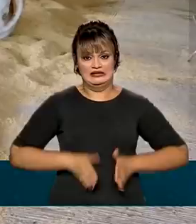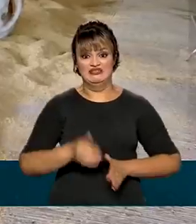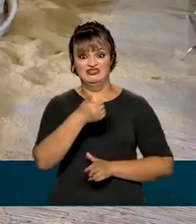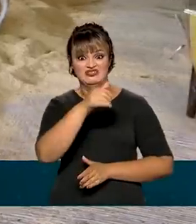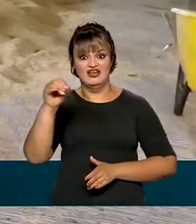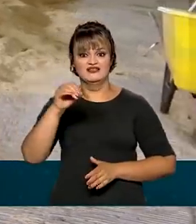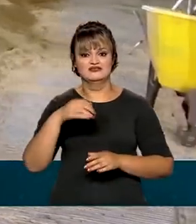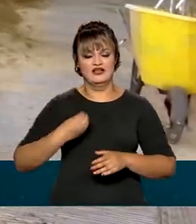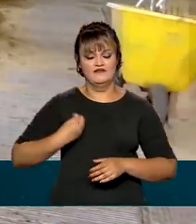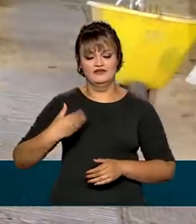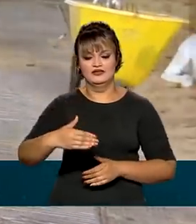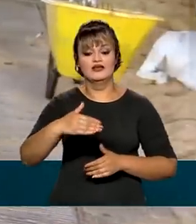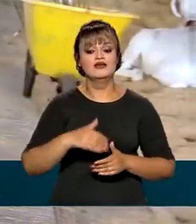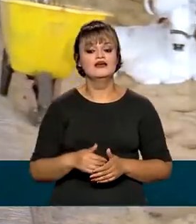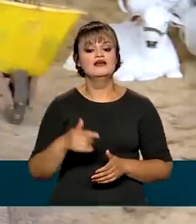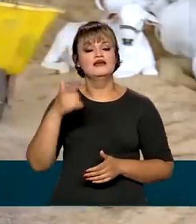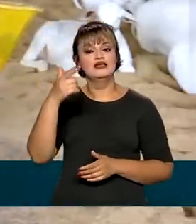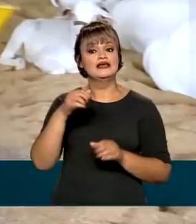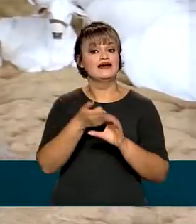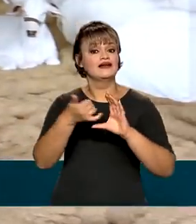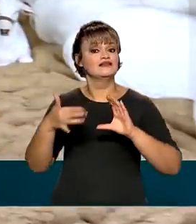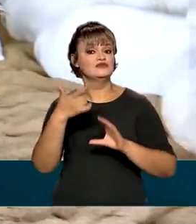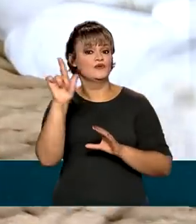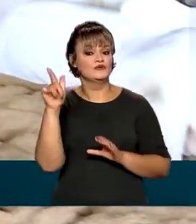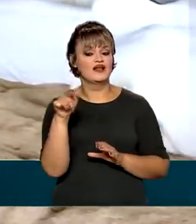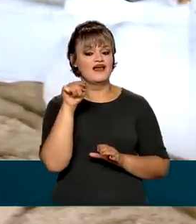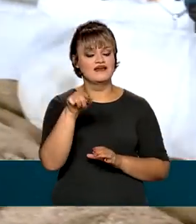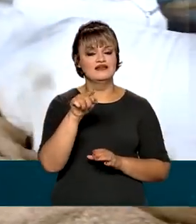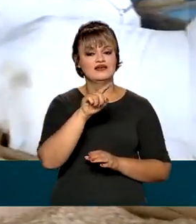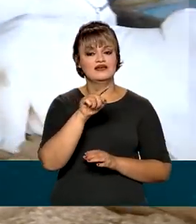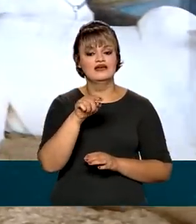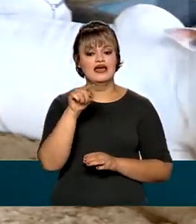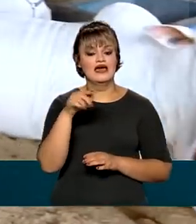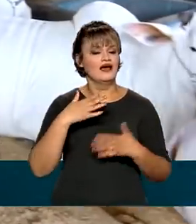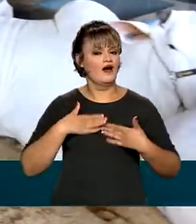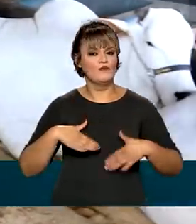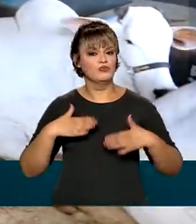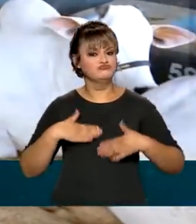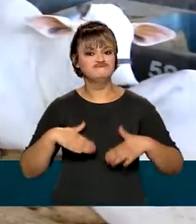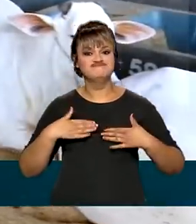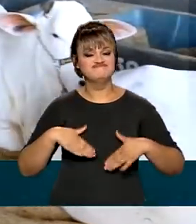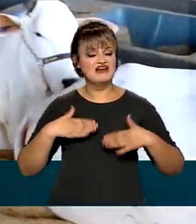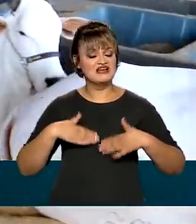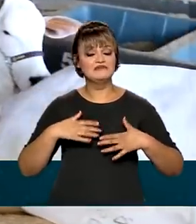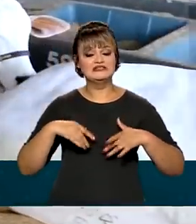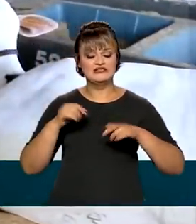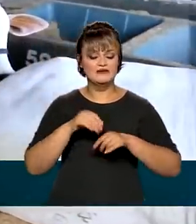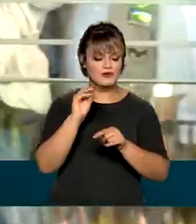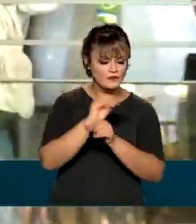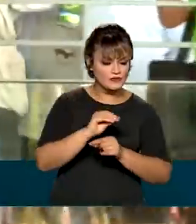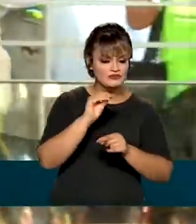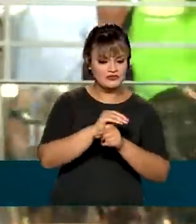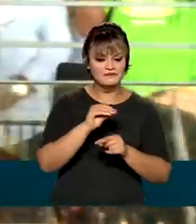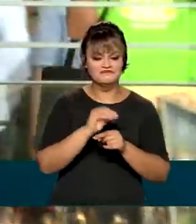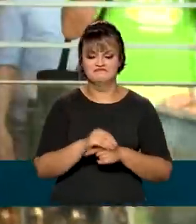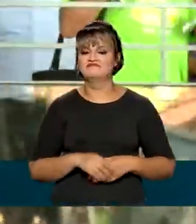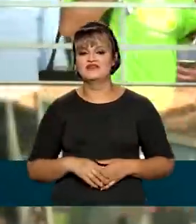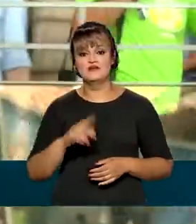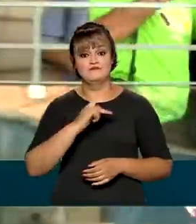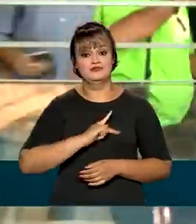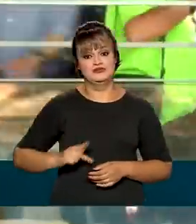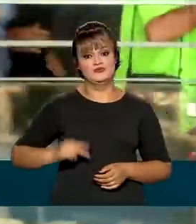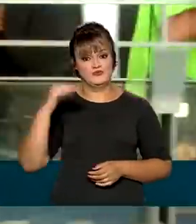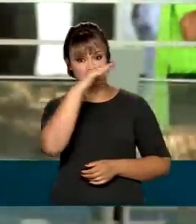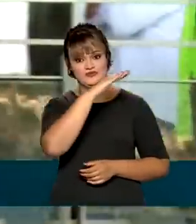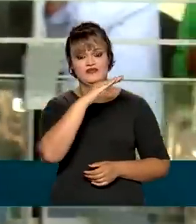vida. E ainda tem uma outra característica. O zebu é muito calmo, o que facilita a criação. O presidente da República,